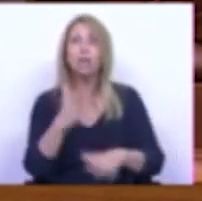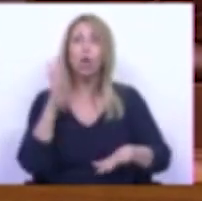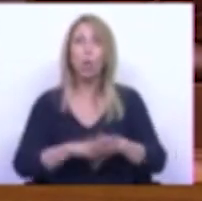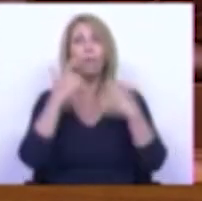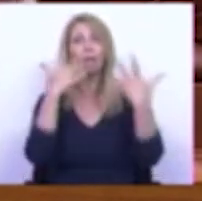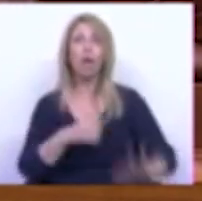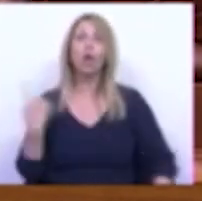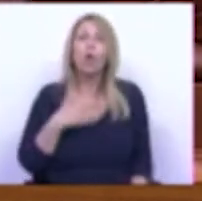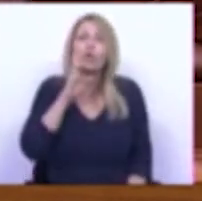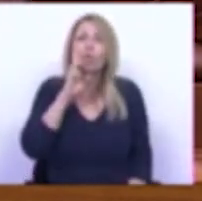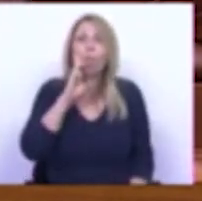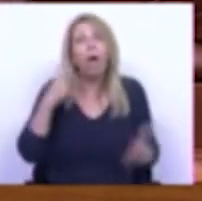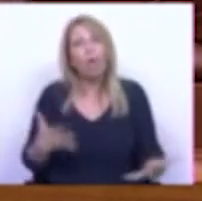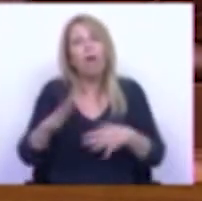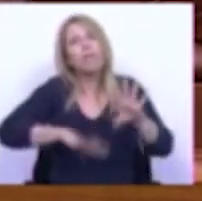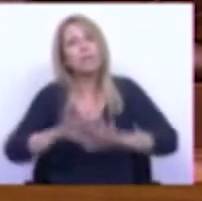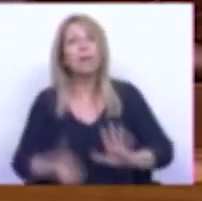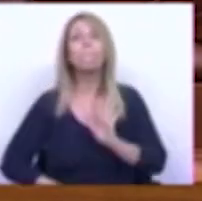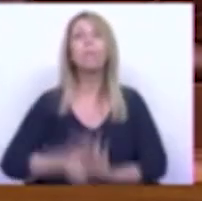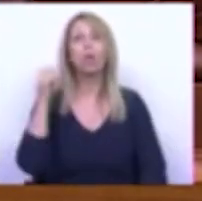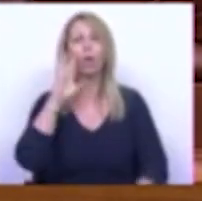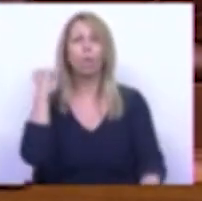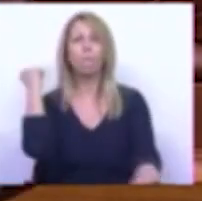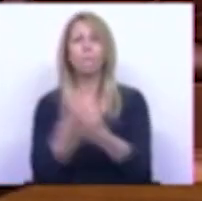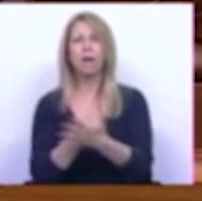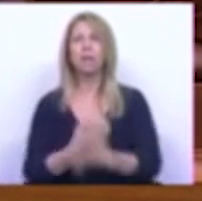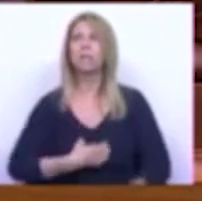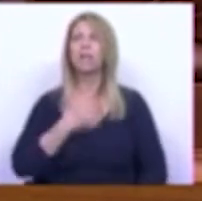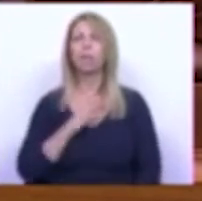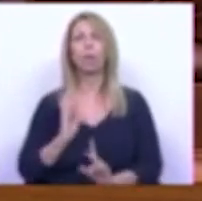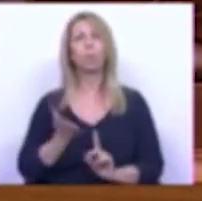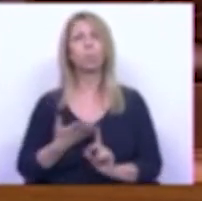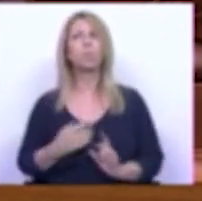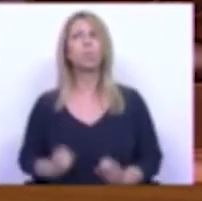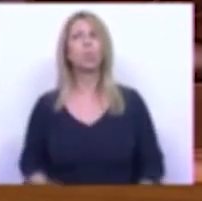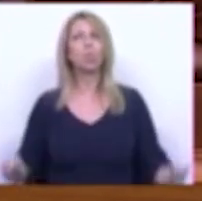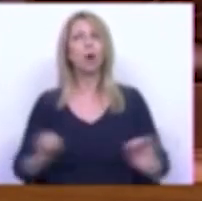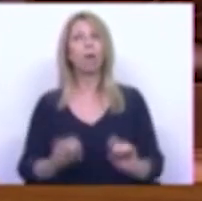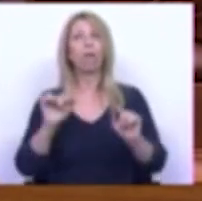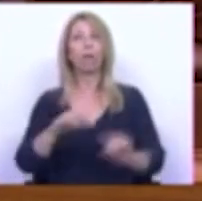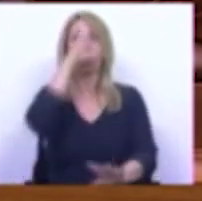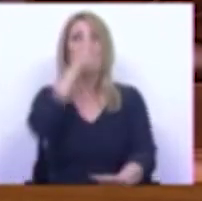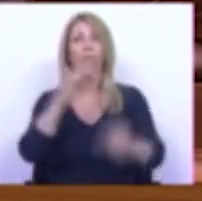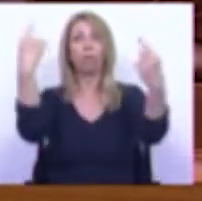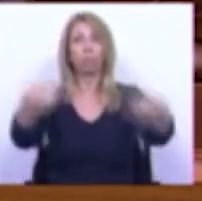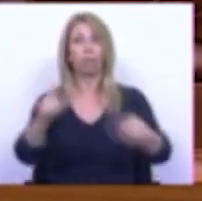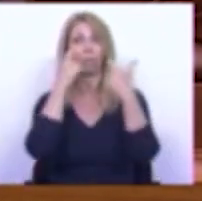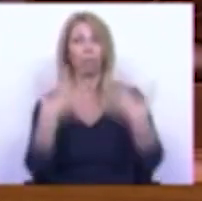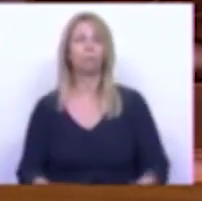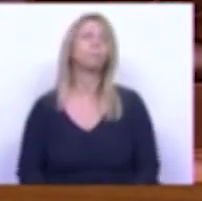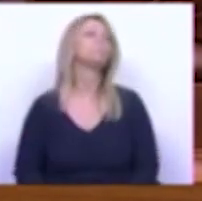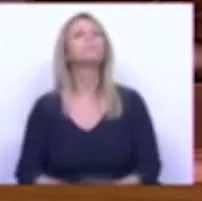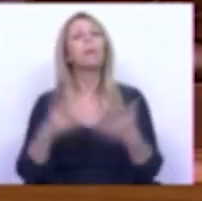melhor é algo que marcará uma espécie de sentimento de impunidade que aqui reina neste governo Mas